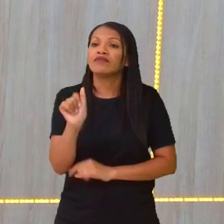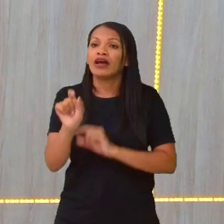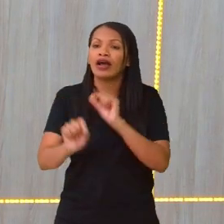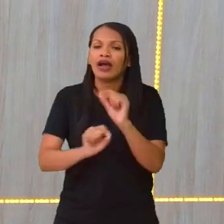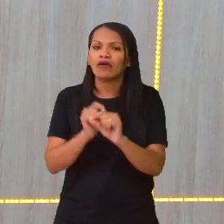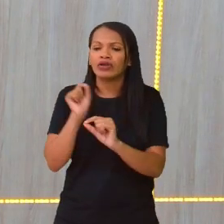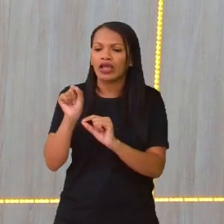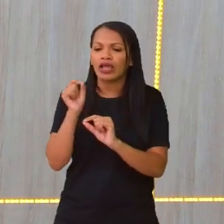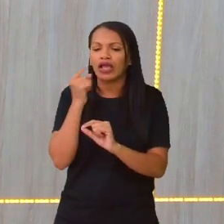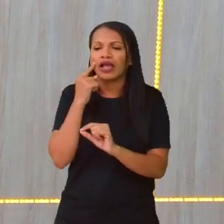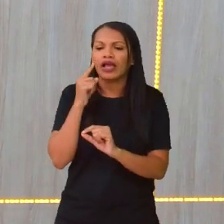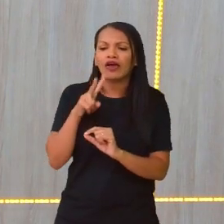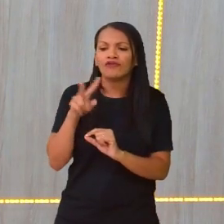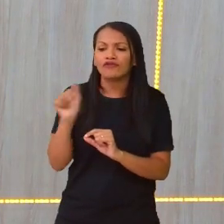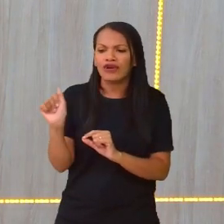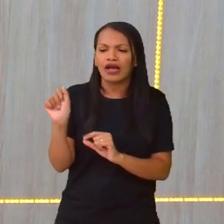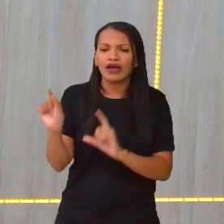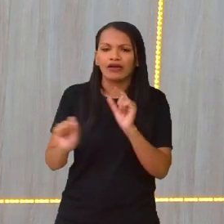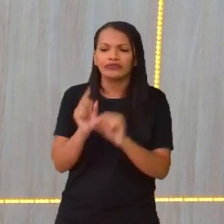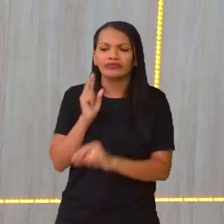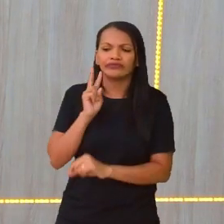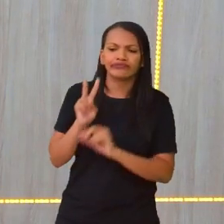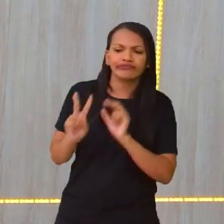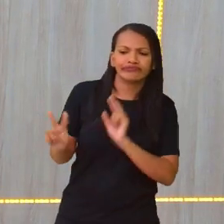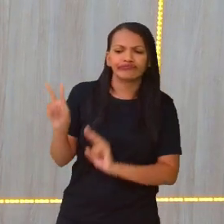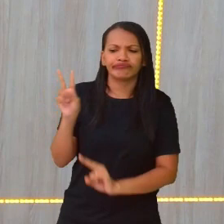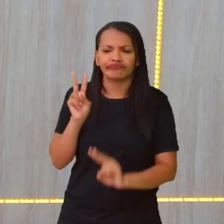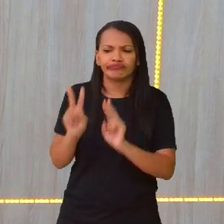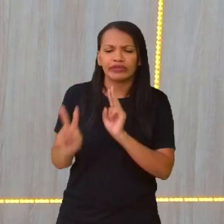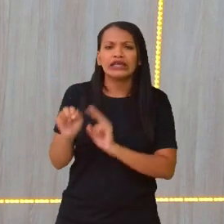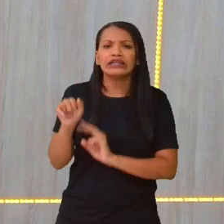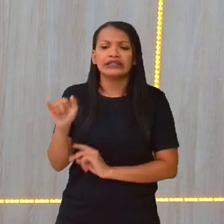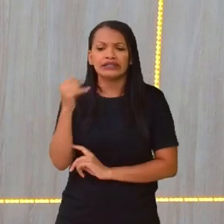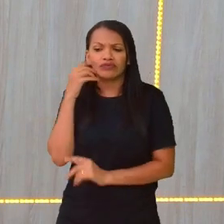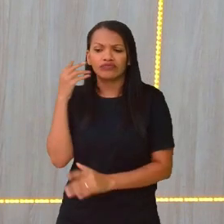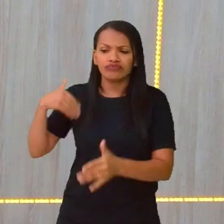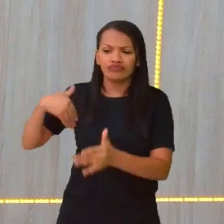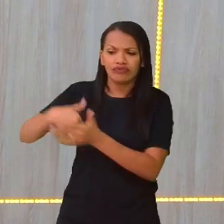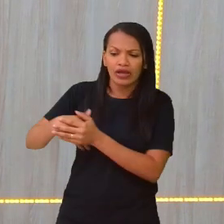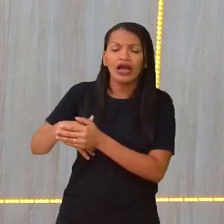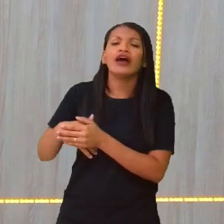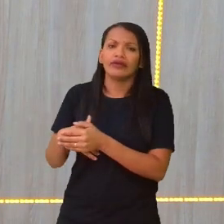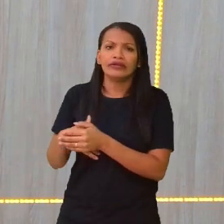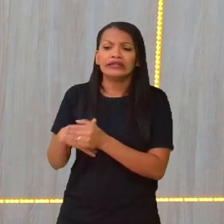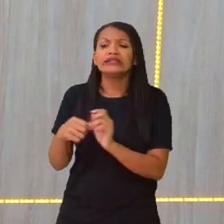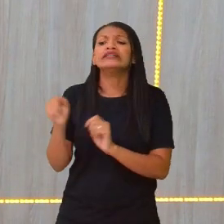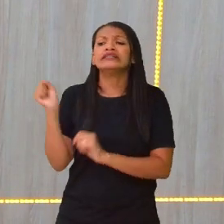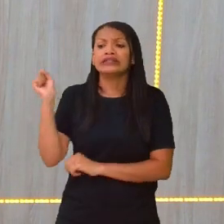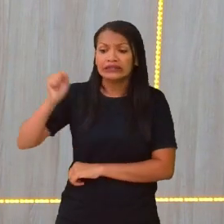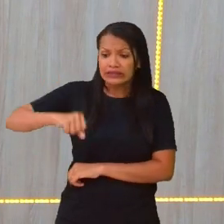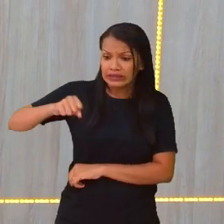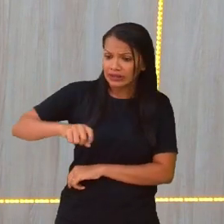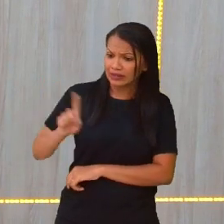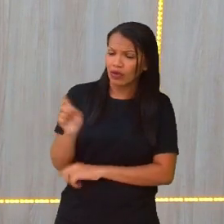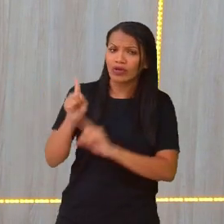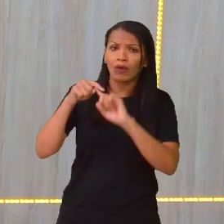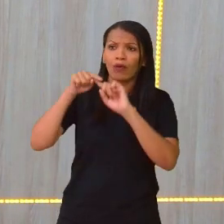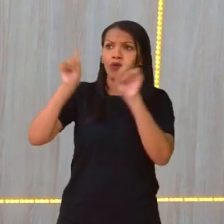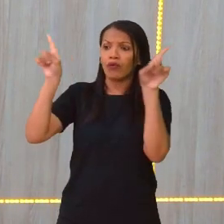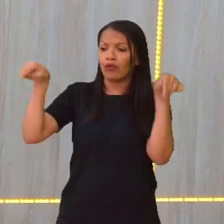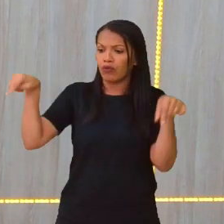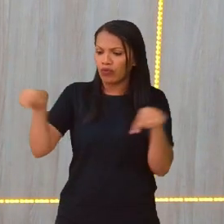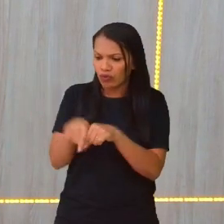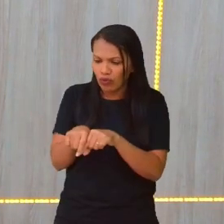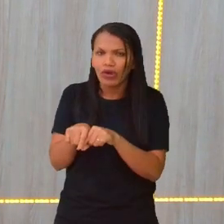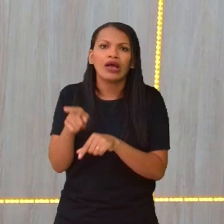verificação se alguma jogada valeu ou não. Então, quando acontece alguma dúvida, porque o árbitro que está dentro de